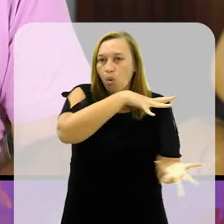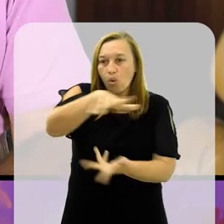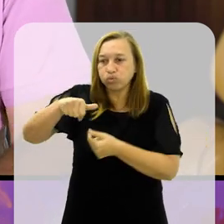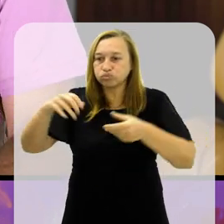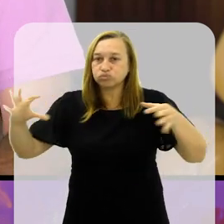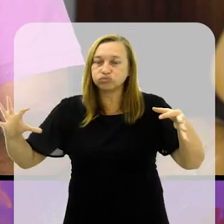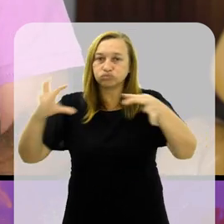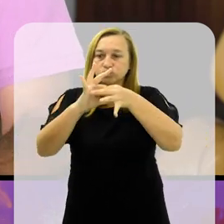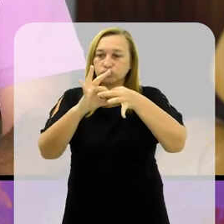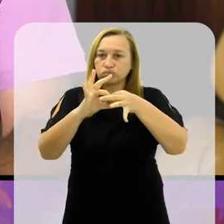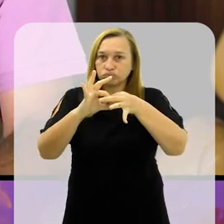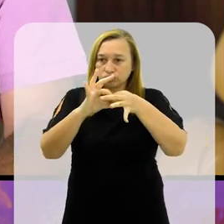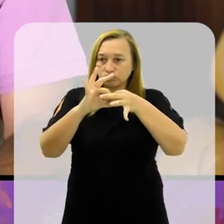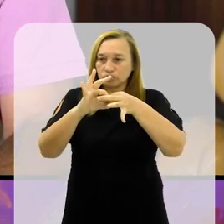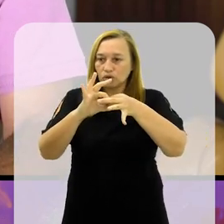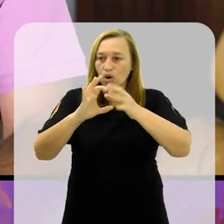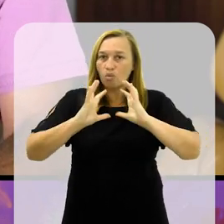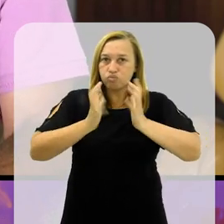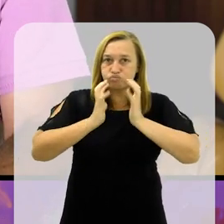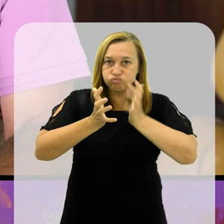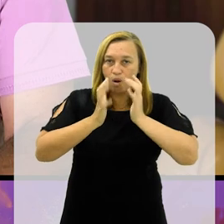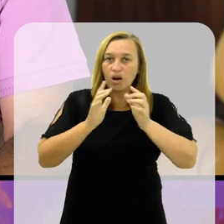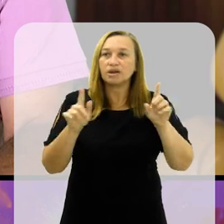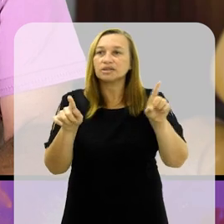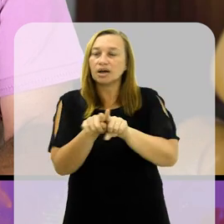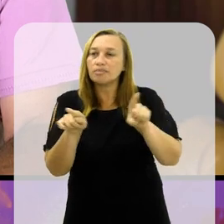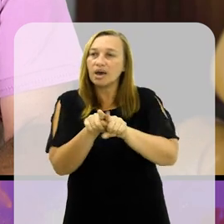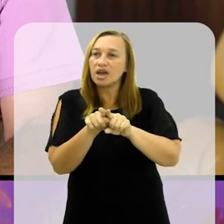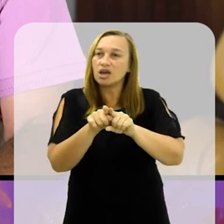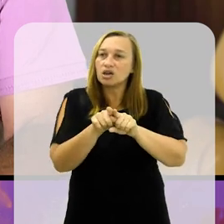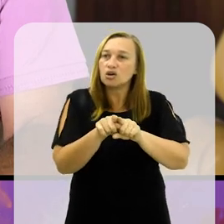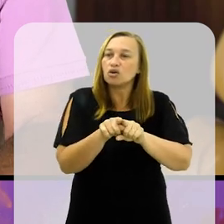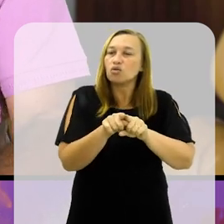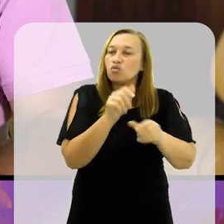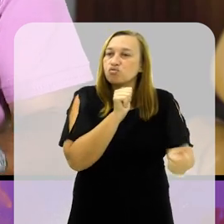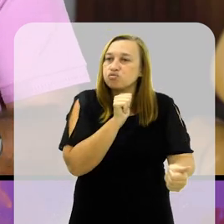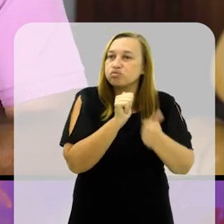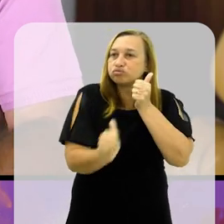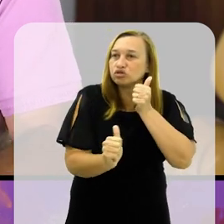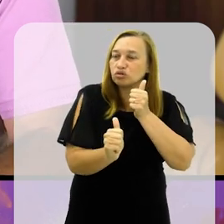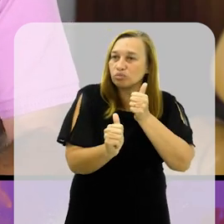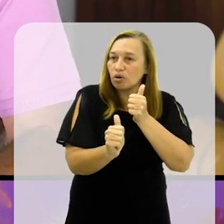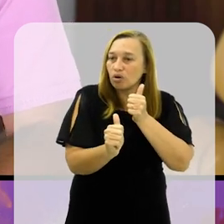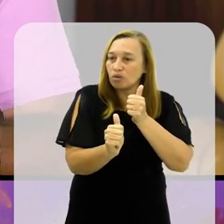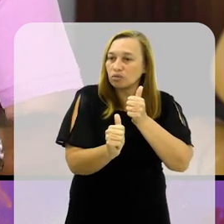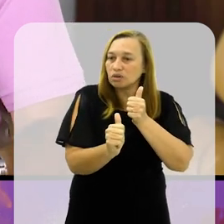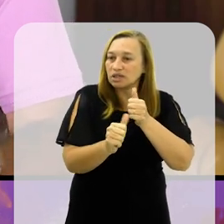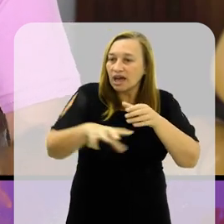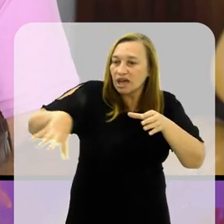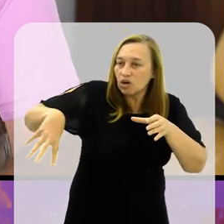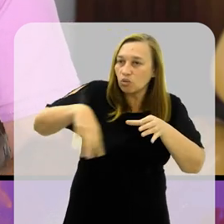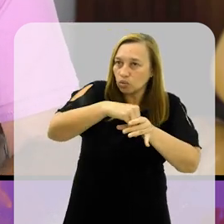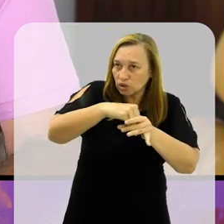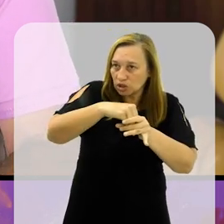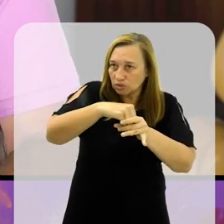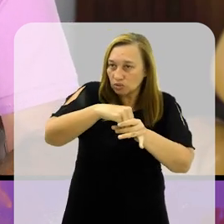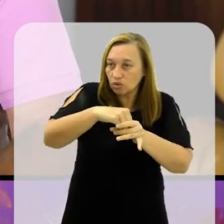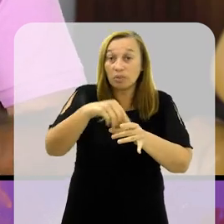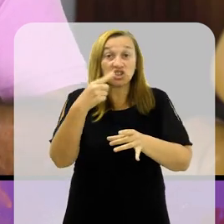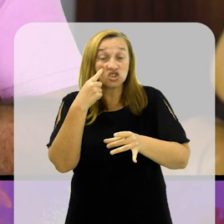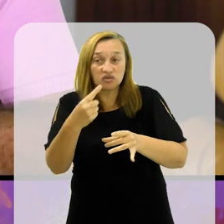E através da bola, o futebol também pode estar nessa como tem estado.